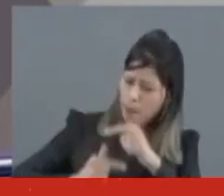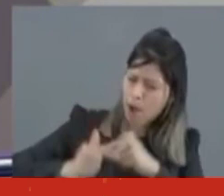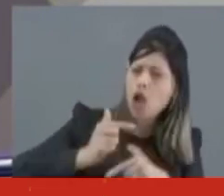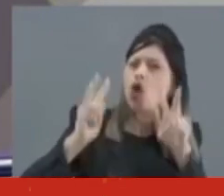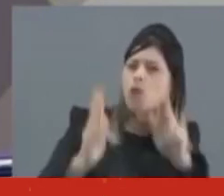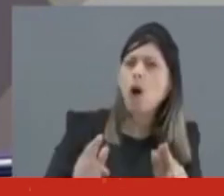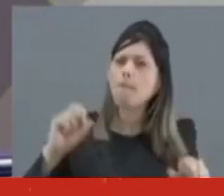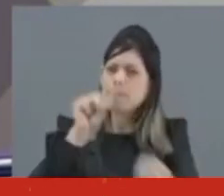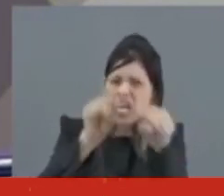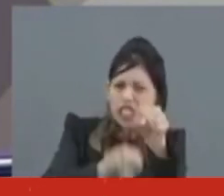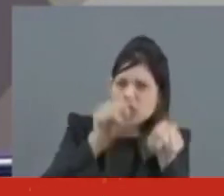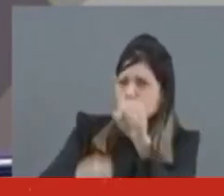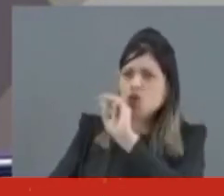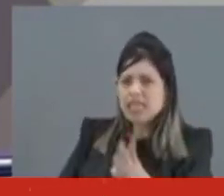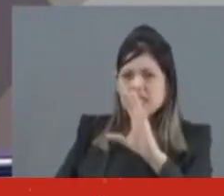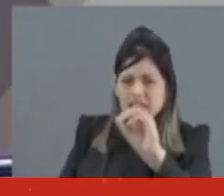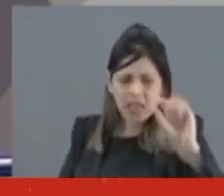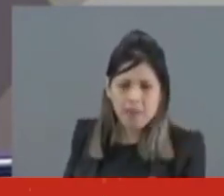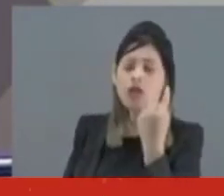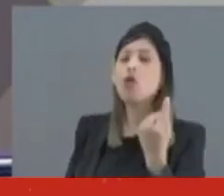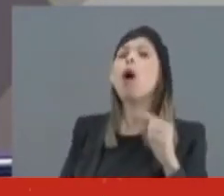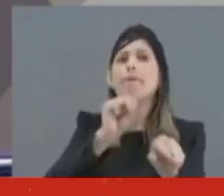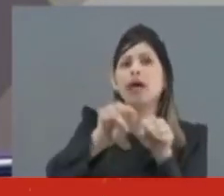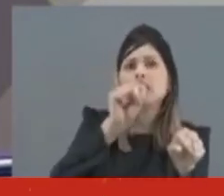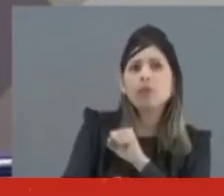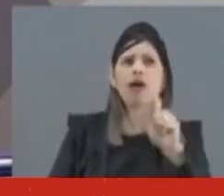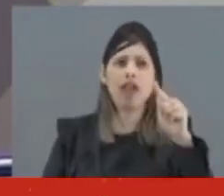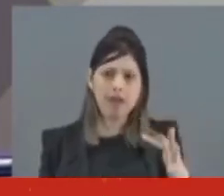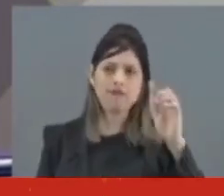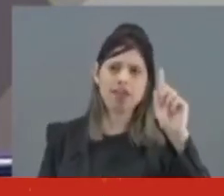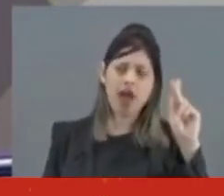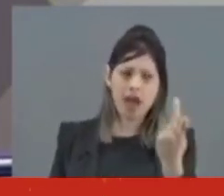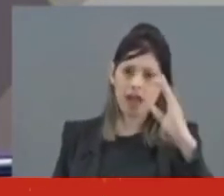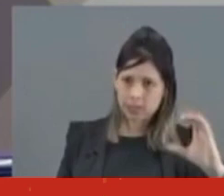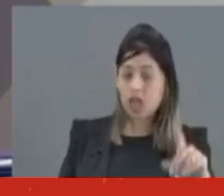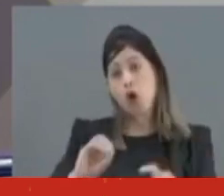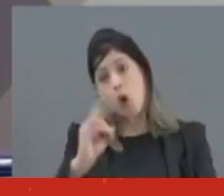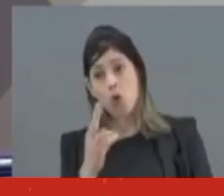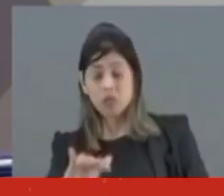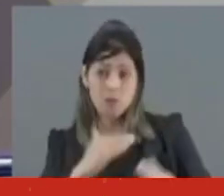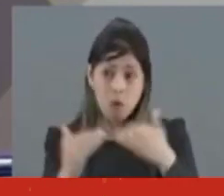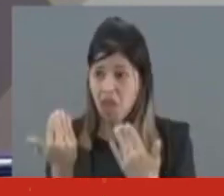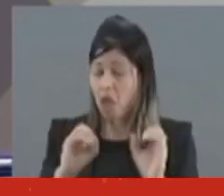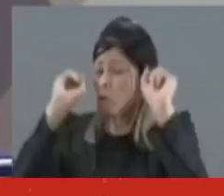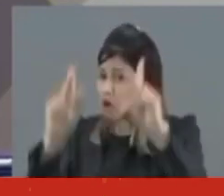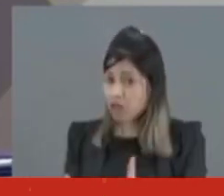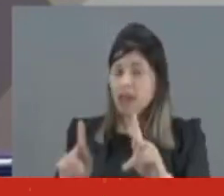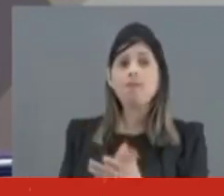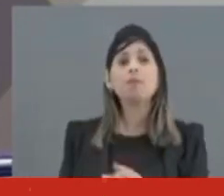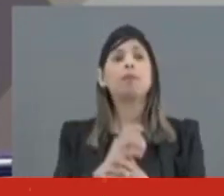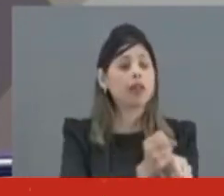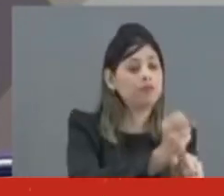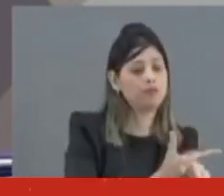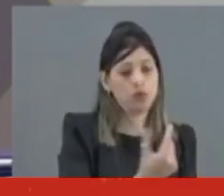matando 30 mil e começando por FHC. E se for morrer alguns inocentes, tudo bem. Neste passo, mesmo durante a campanha de 2018,